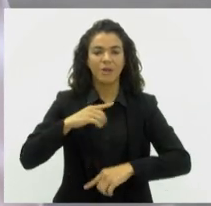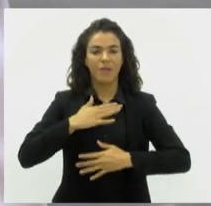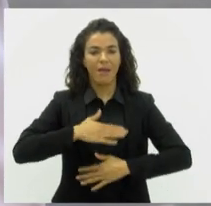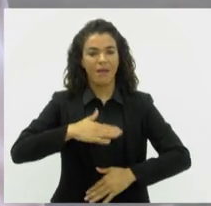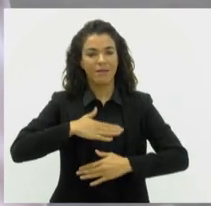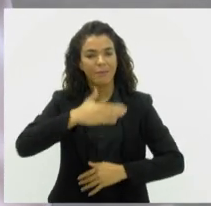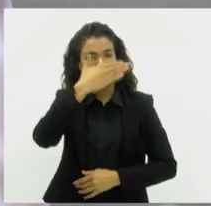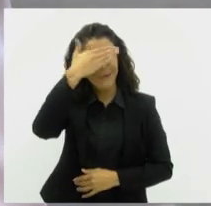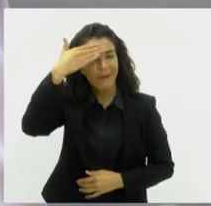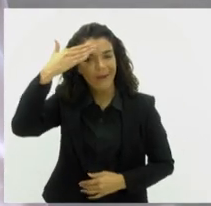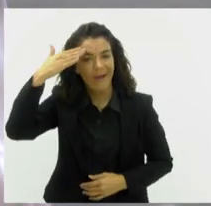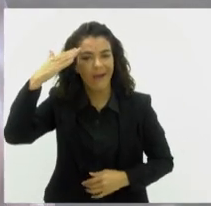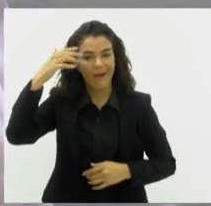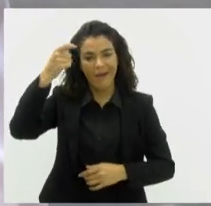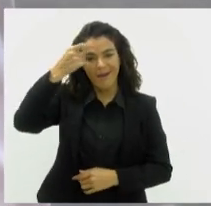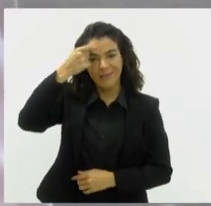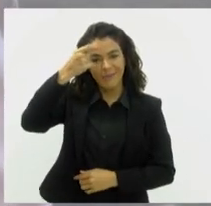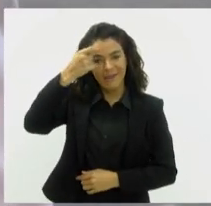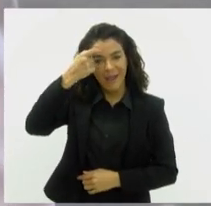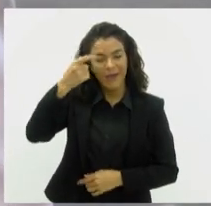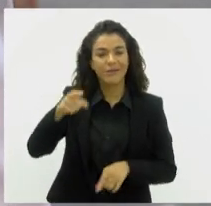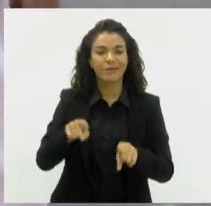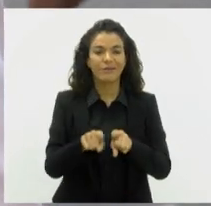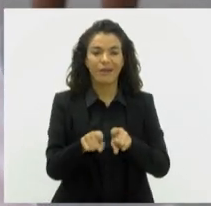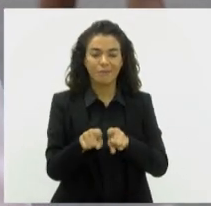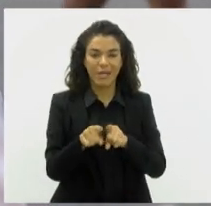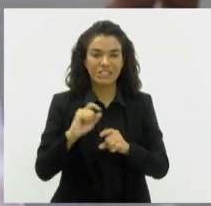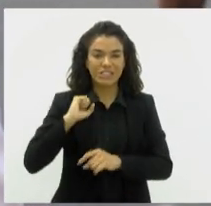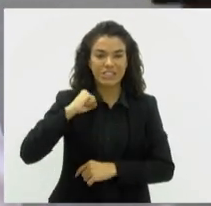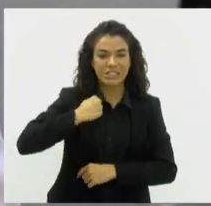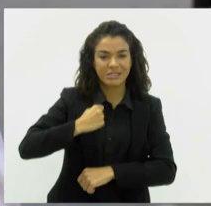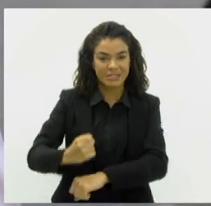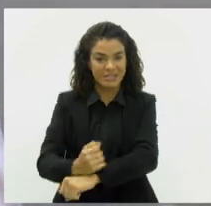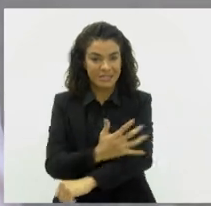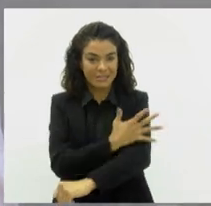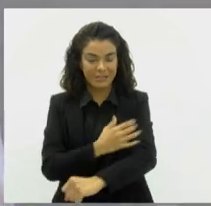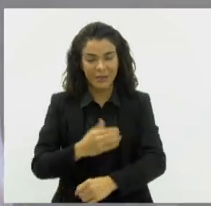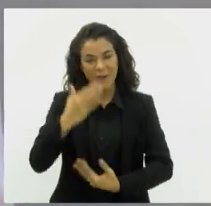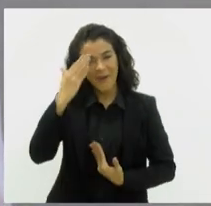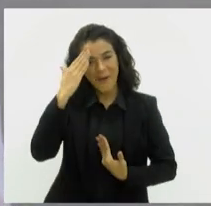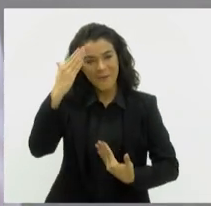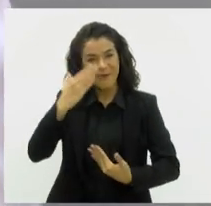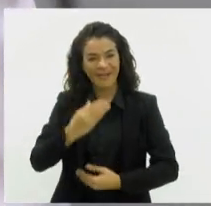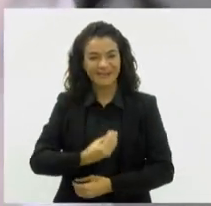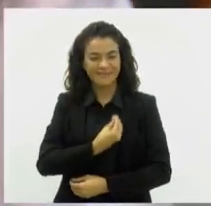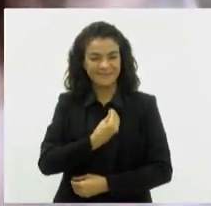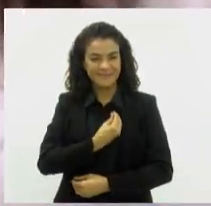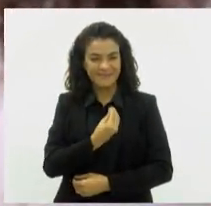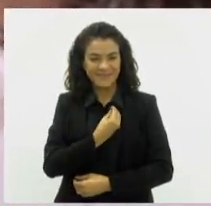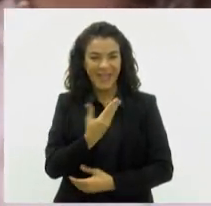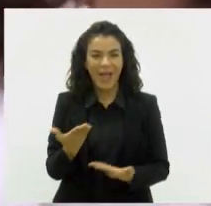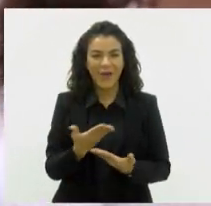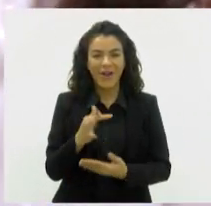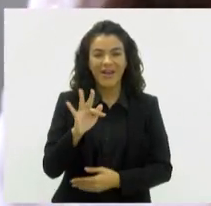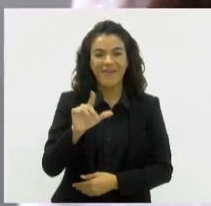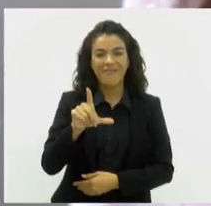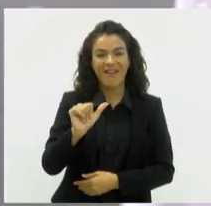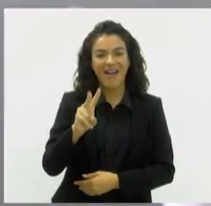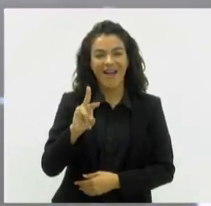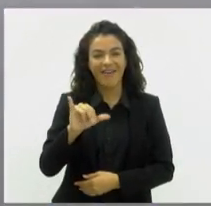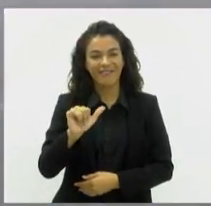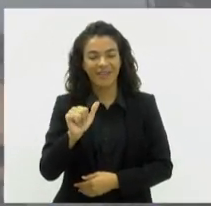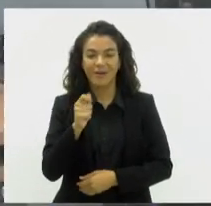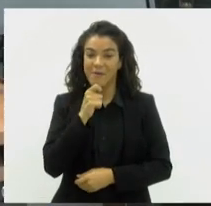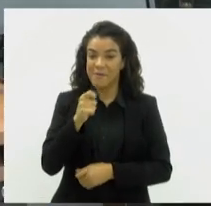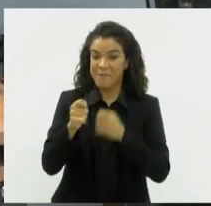mental, a parte de estresse mesmo emocional. Muito obrigado pela sua participação, doutora Flávia. Voltamos com você no estúdio.